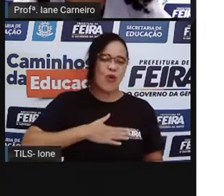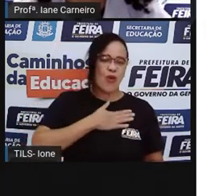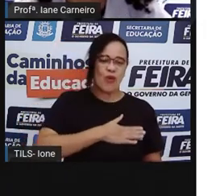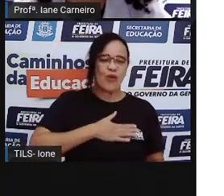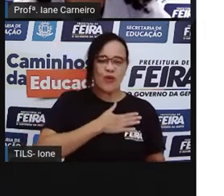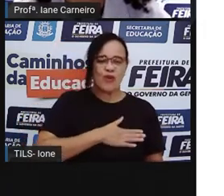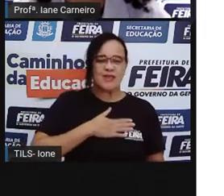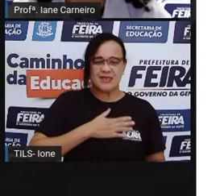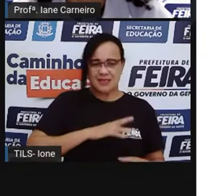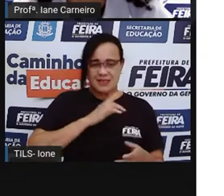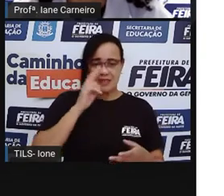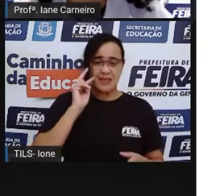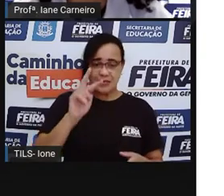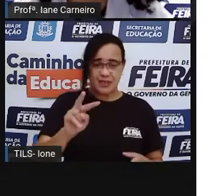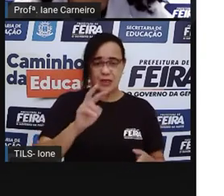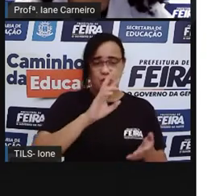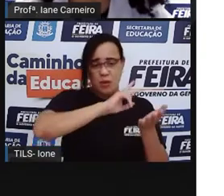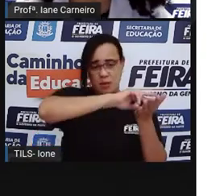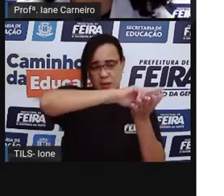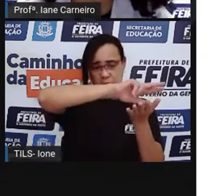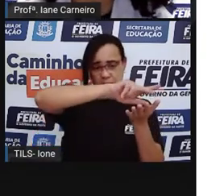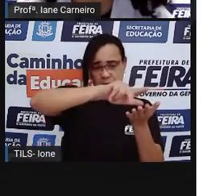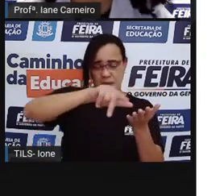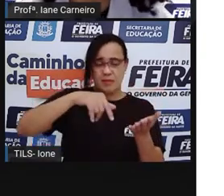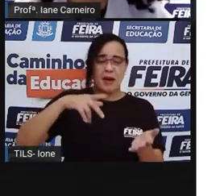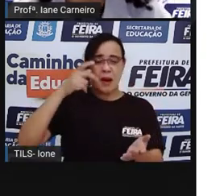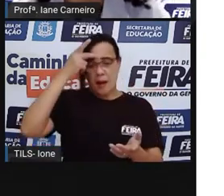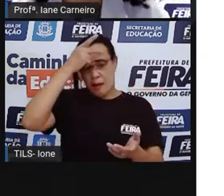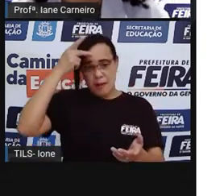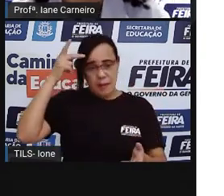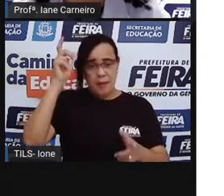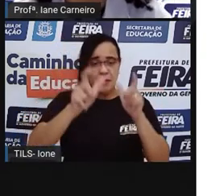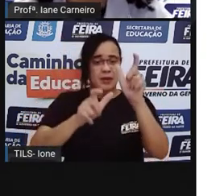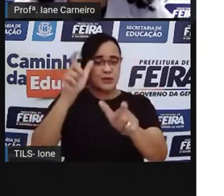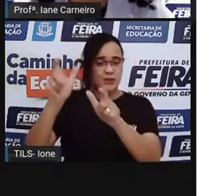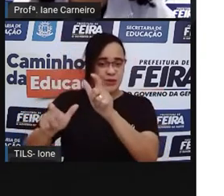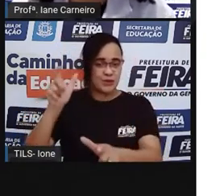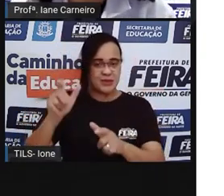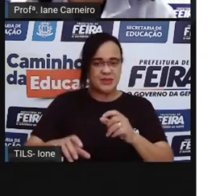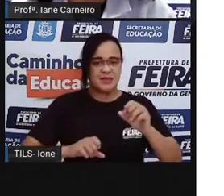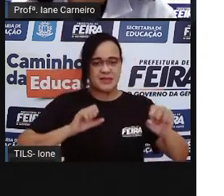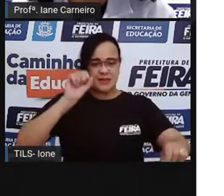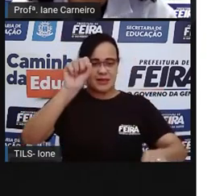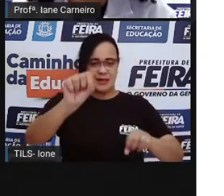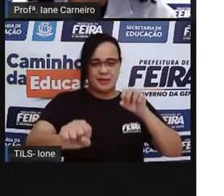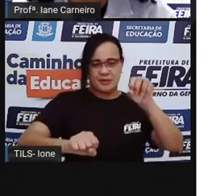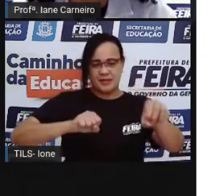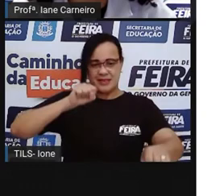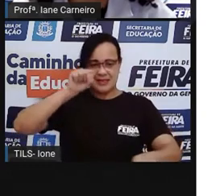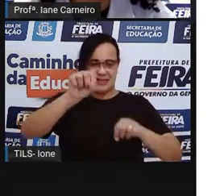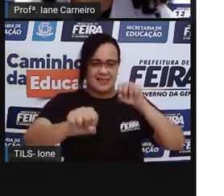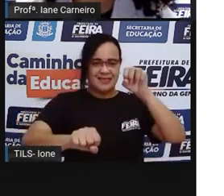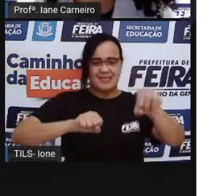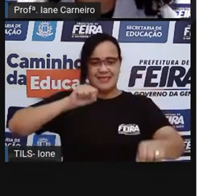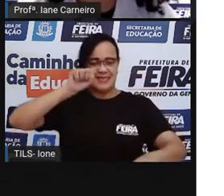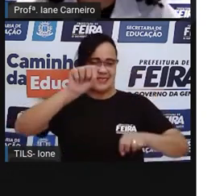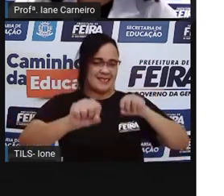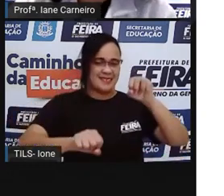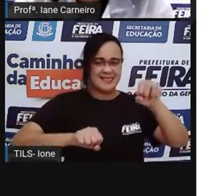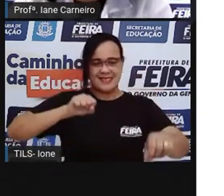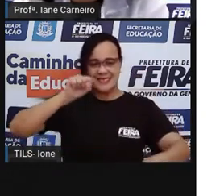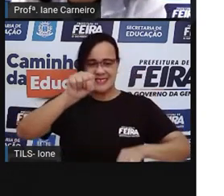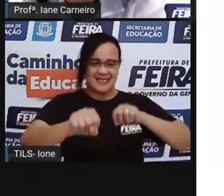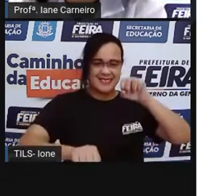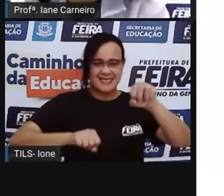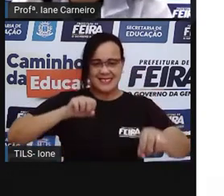várias pessoas fazendo acrobacias, né? Na bicicleta. Que é, ó, a bicicleta, né?